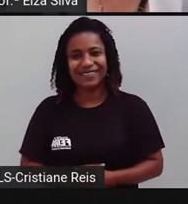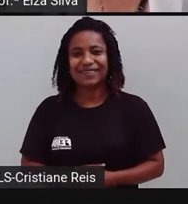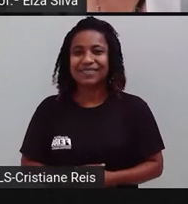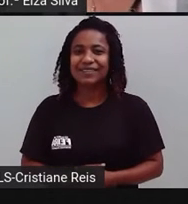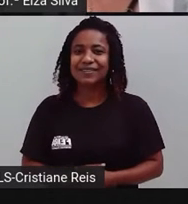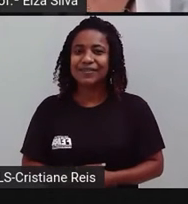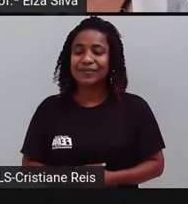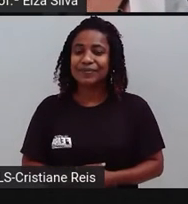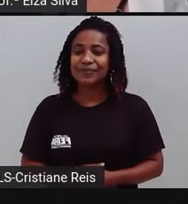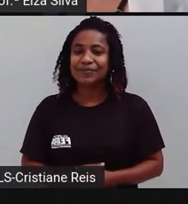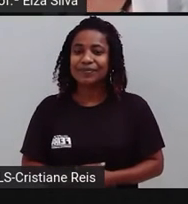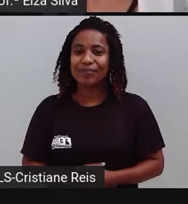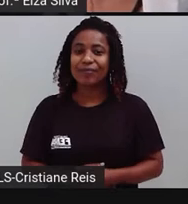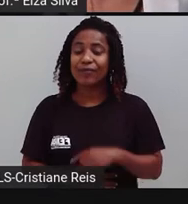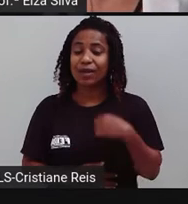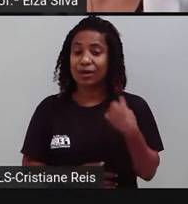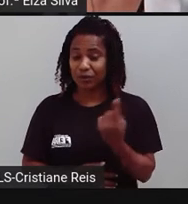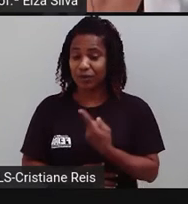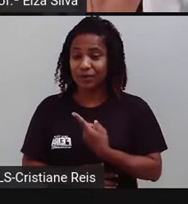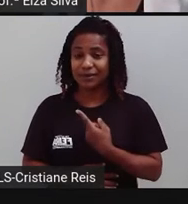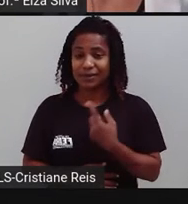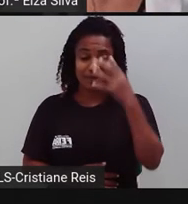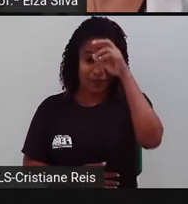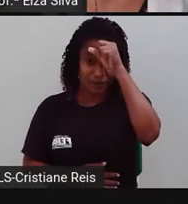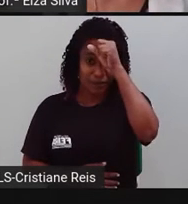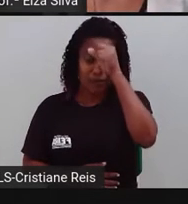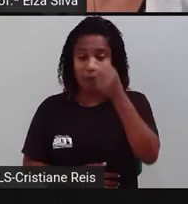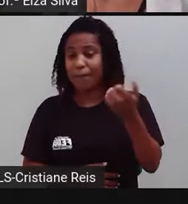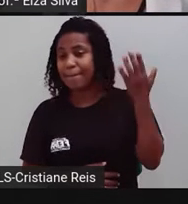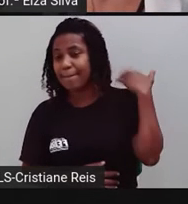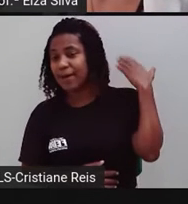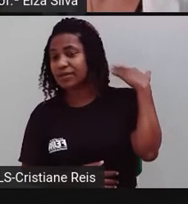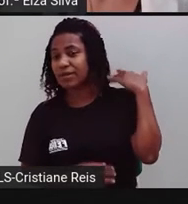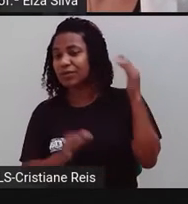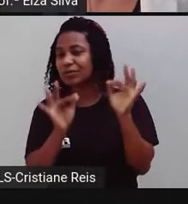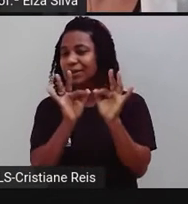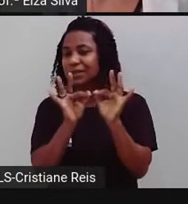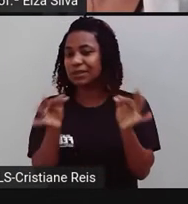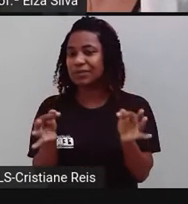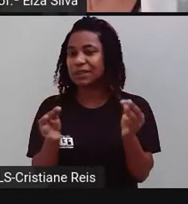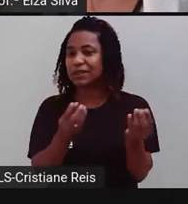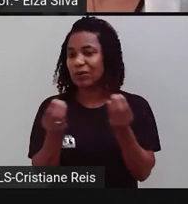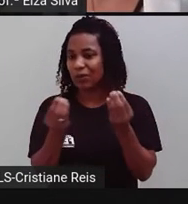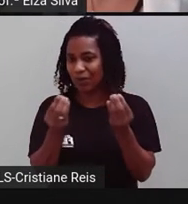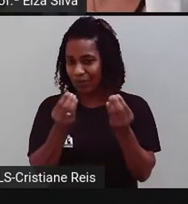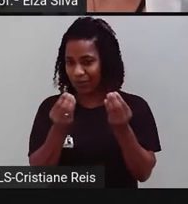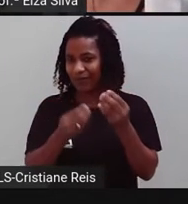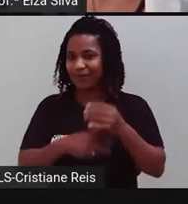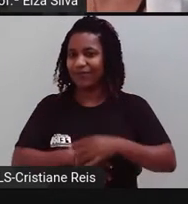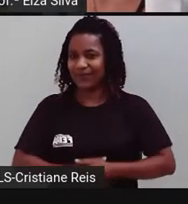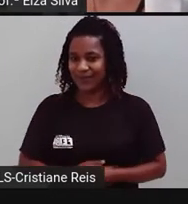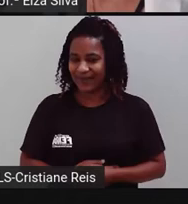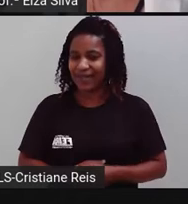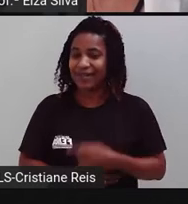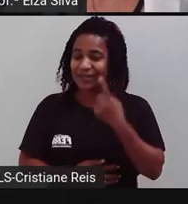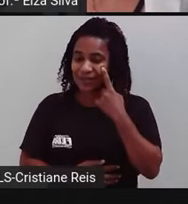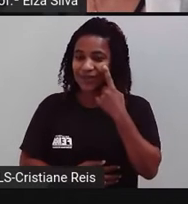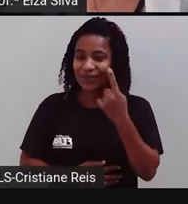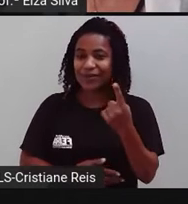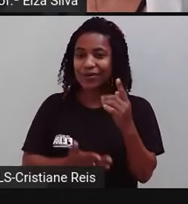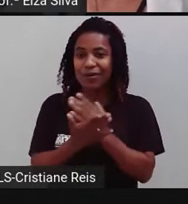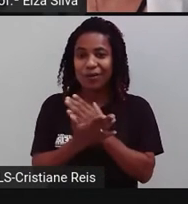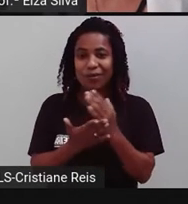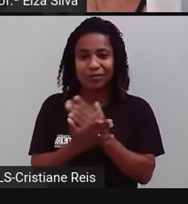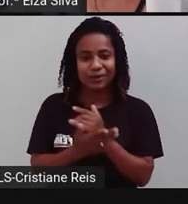o que é nós aprendemos mais ainda sobre o tempo passado simples? Nós vimos algumas time expressions. Que são